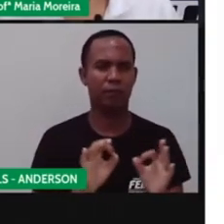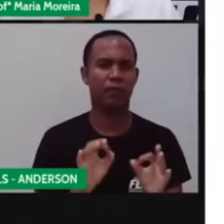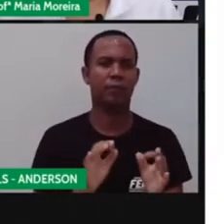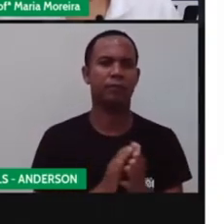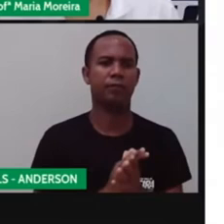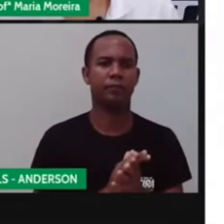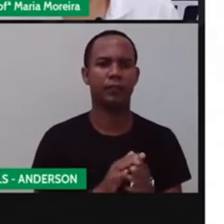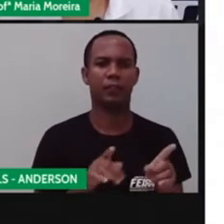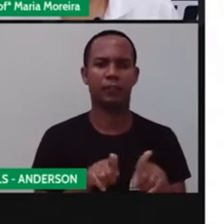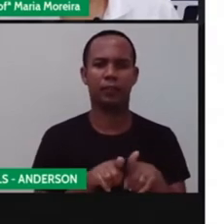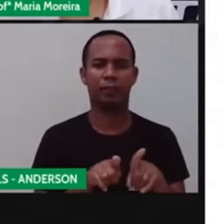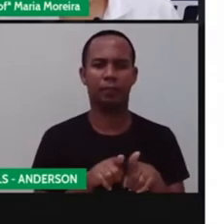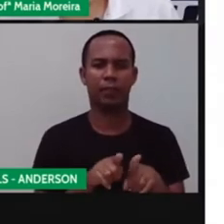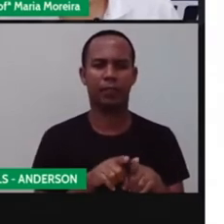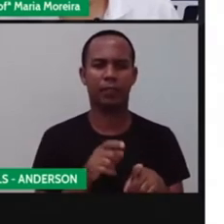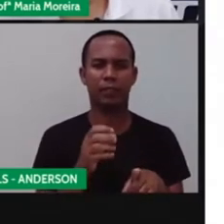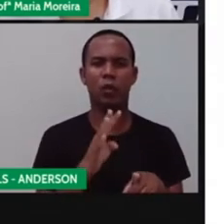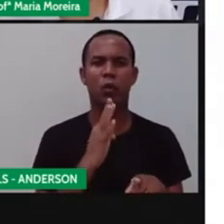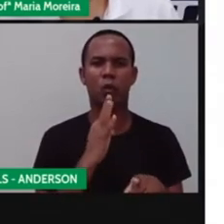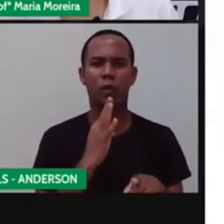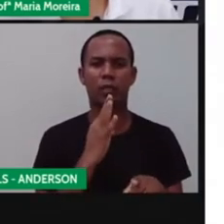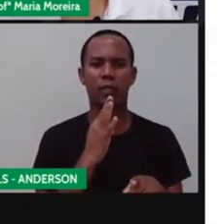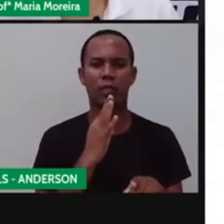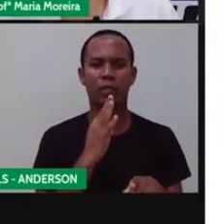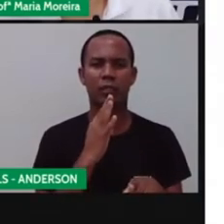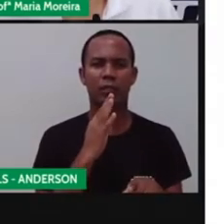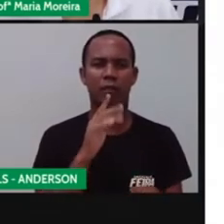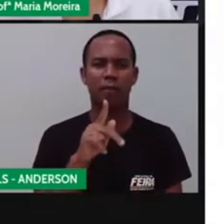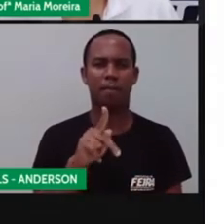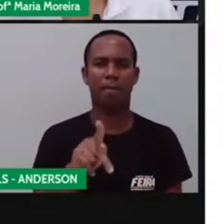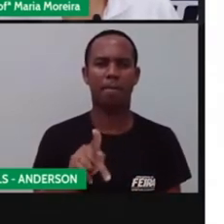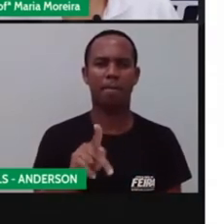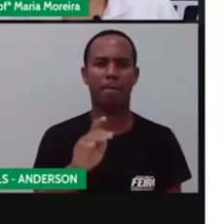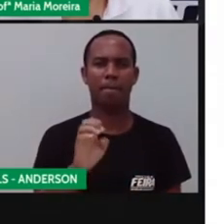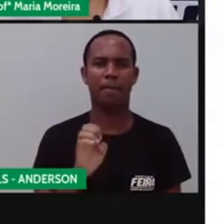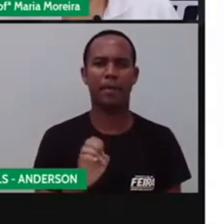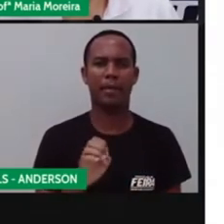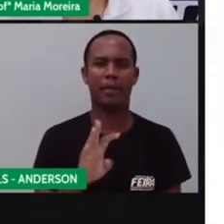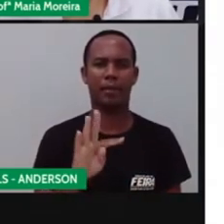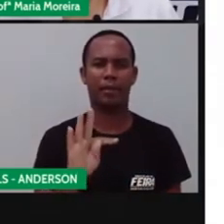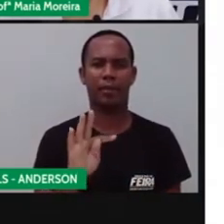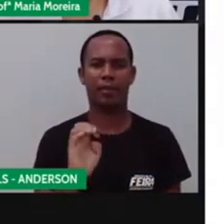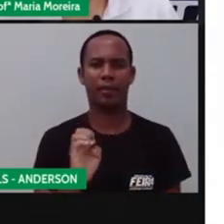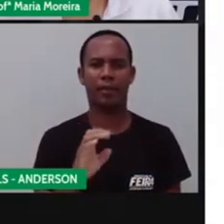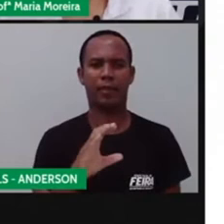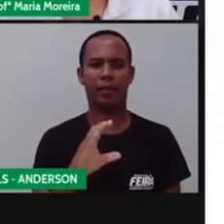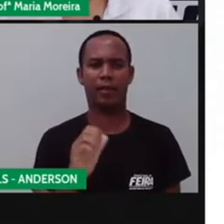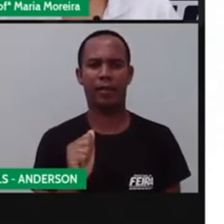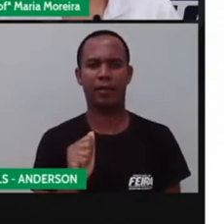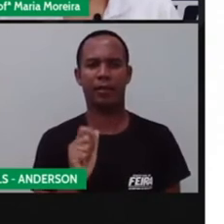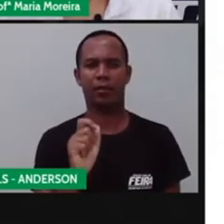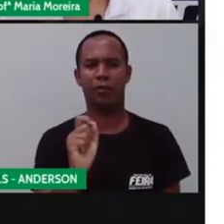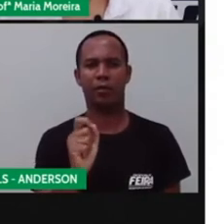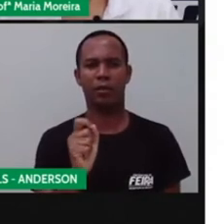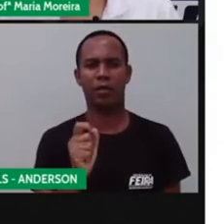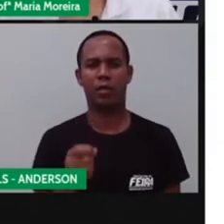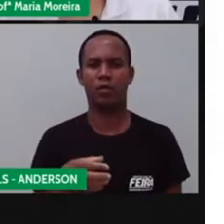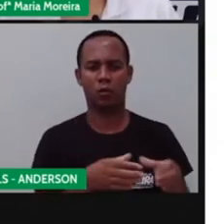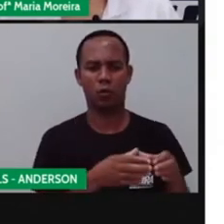quem? A peteca, que é de herança indígena e um dos primeiros brinquedos